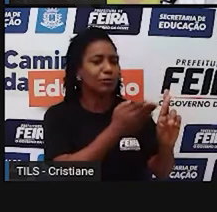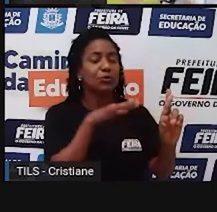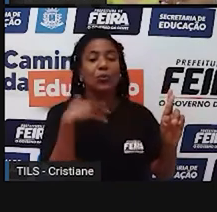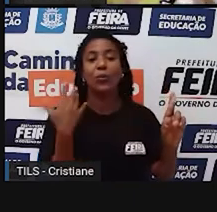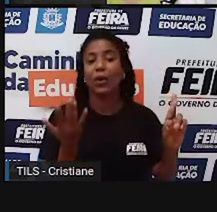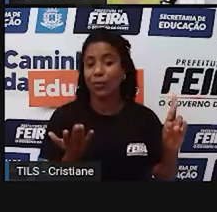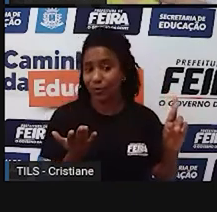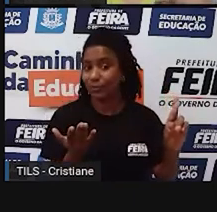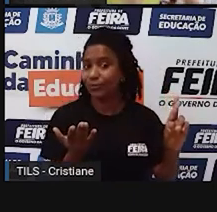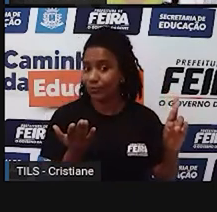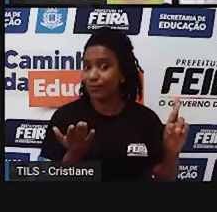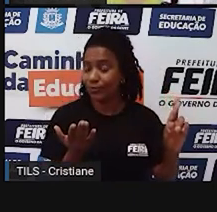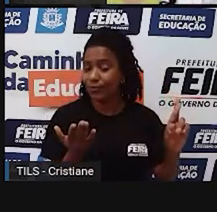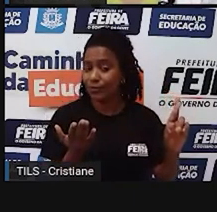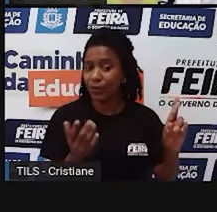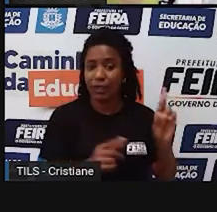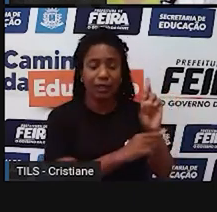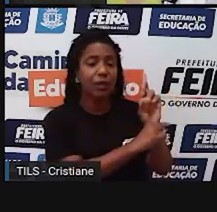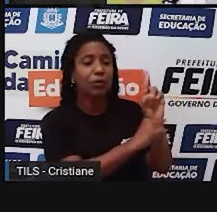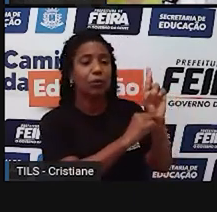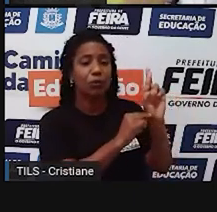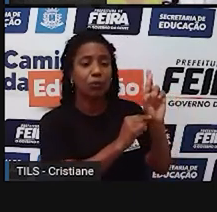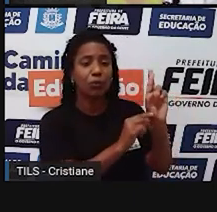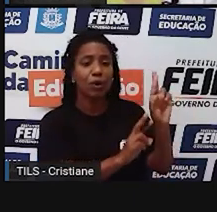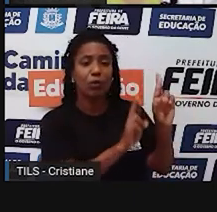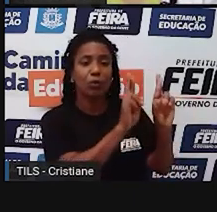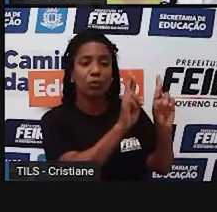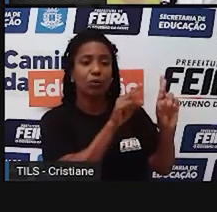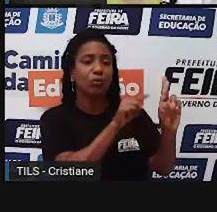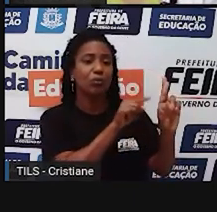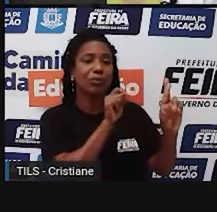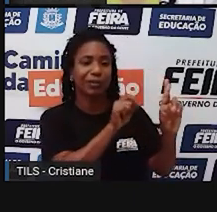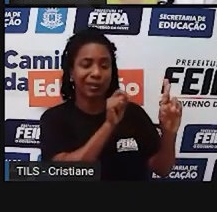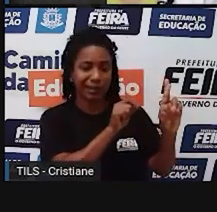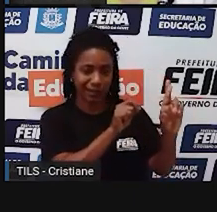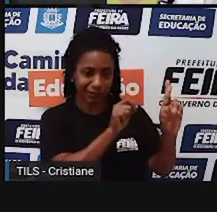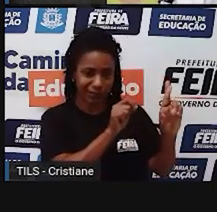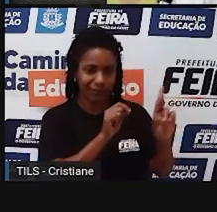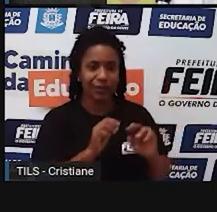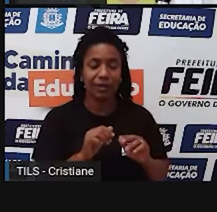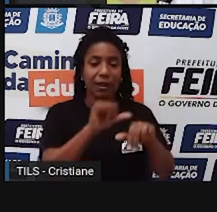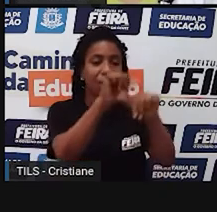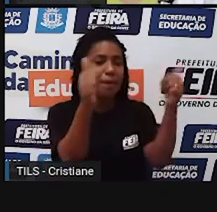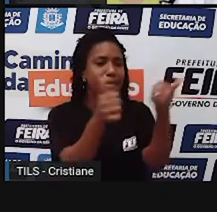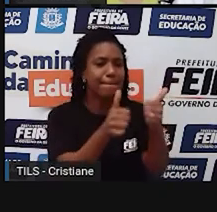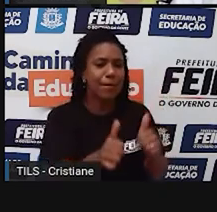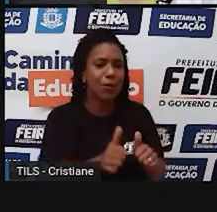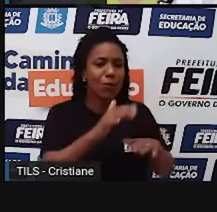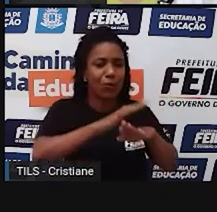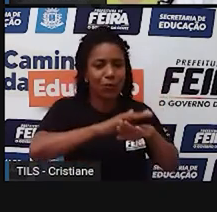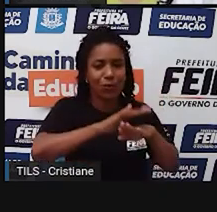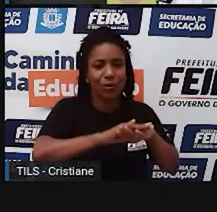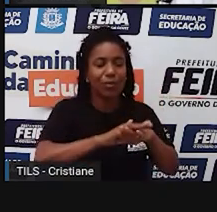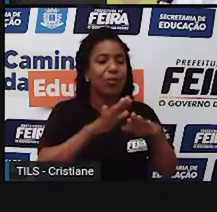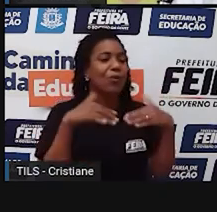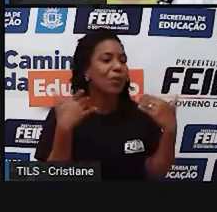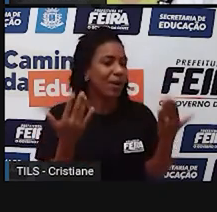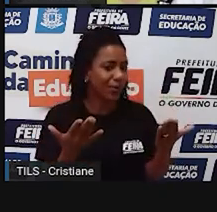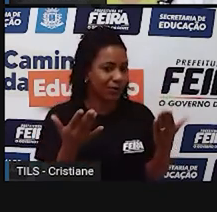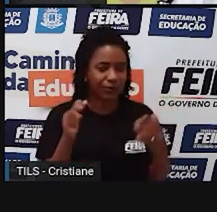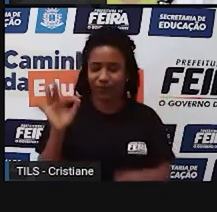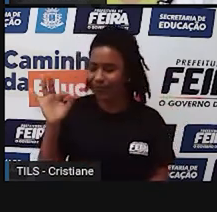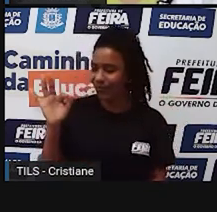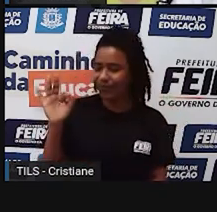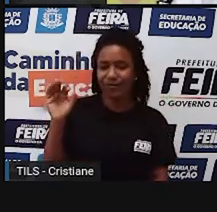é a entidade responsável pela realização do mapa. Então, percebam que quando você vai